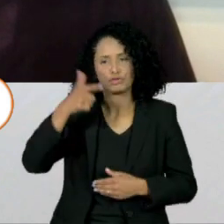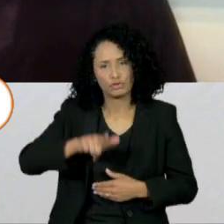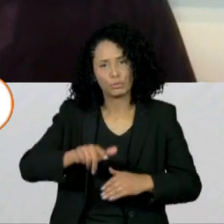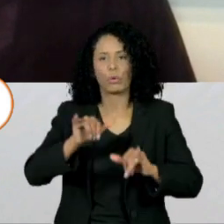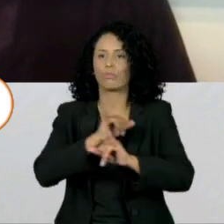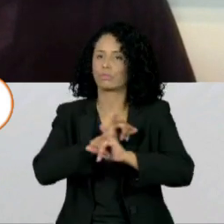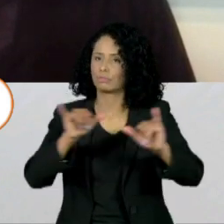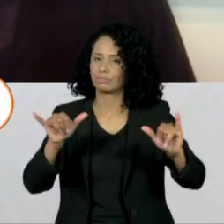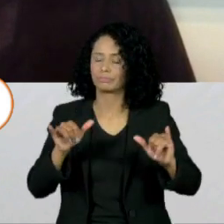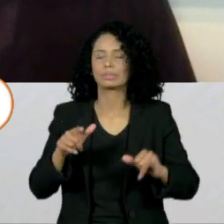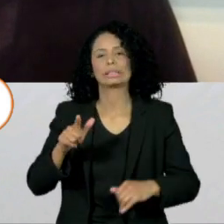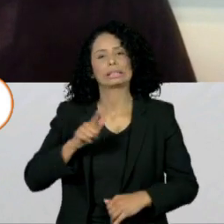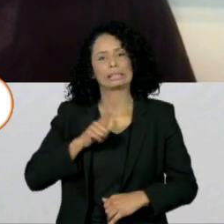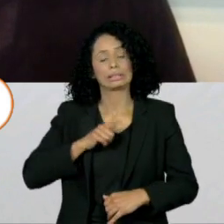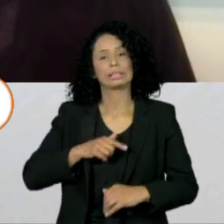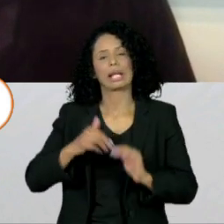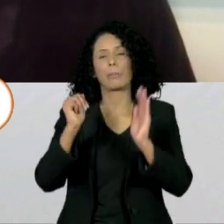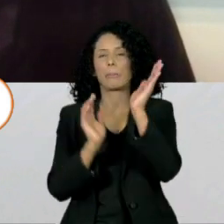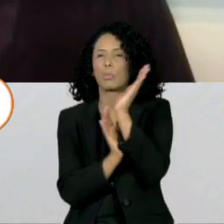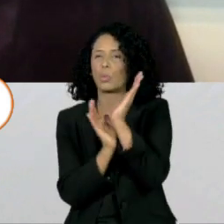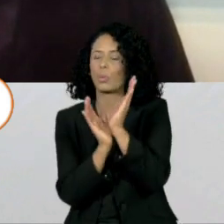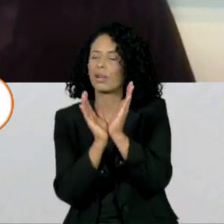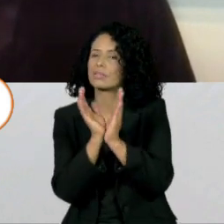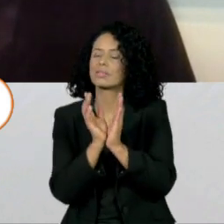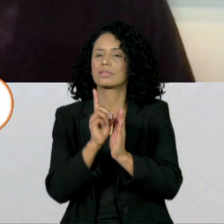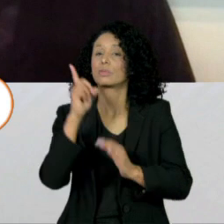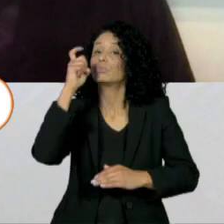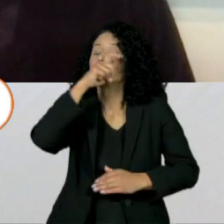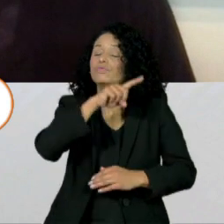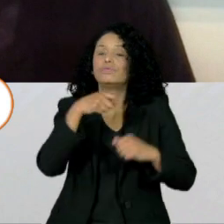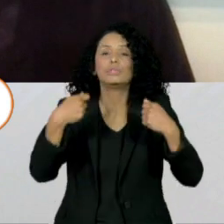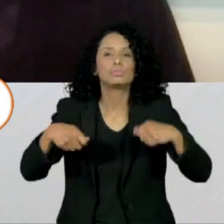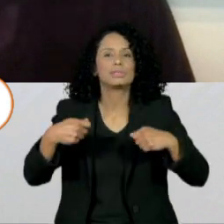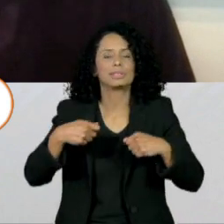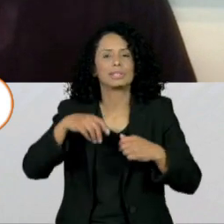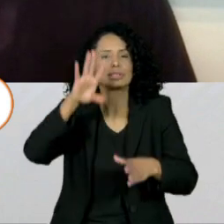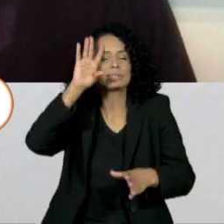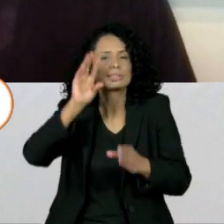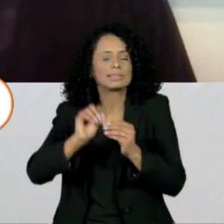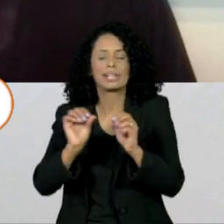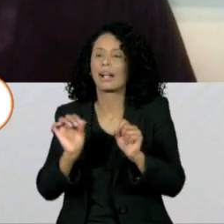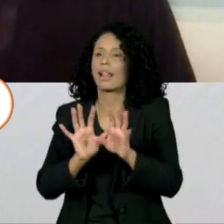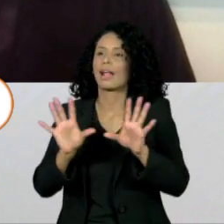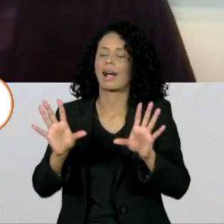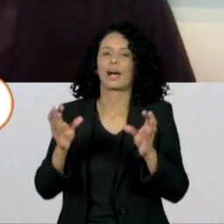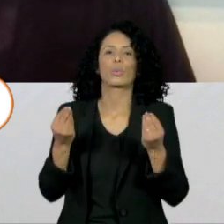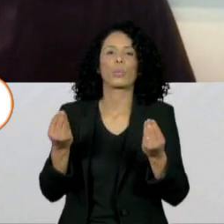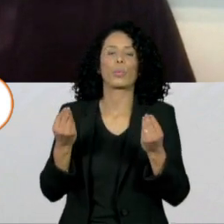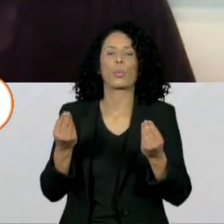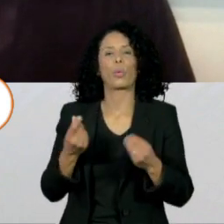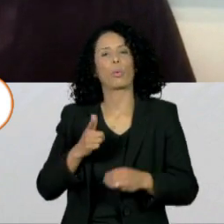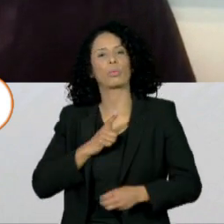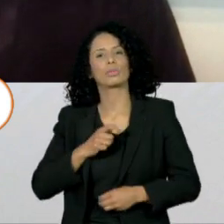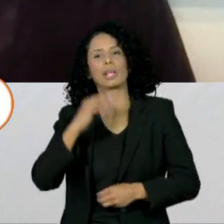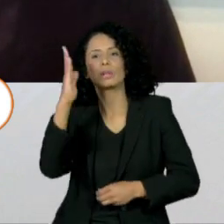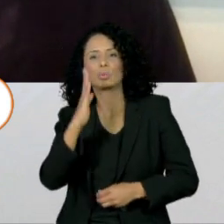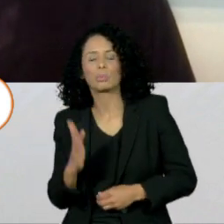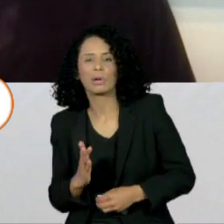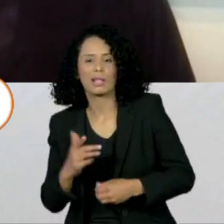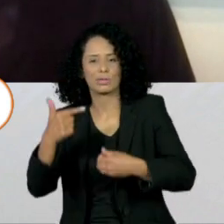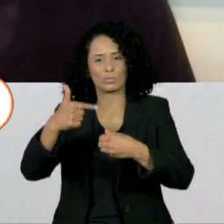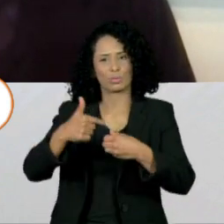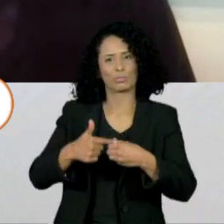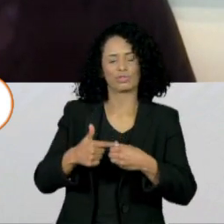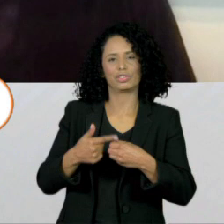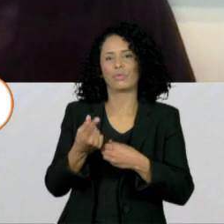não houver nenhuma apropriação ao longo da cadeia. Porque a gente tem que entender que o preço do Brasil do combustível é livre.